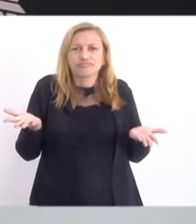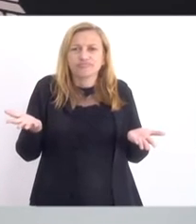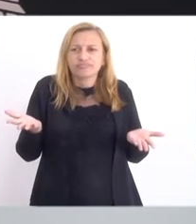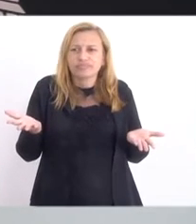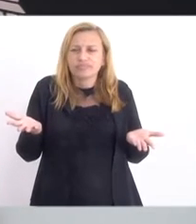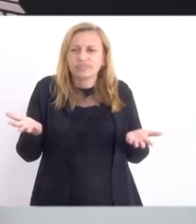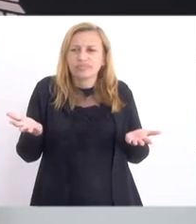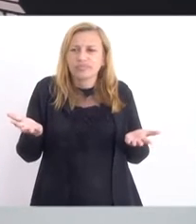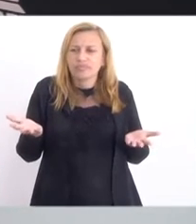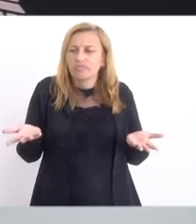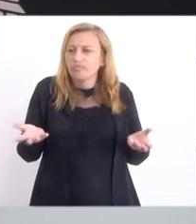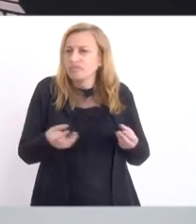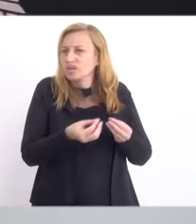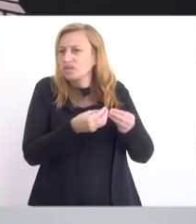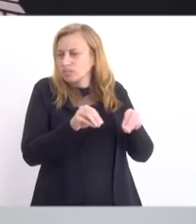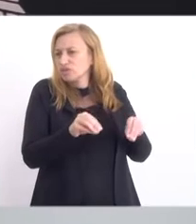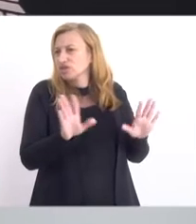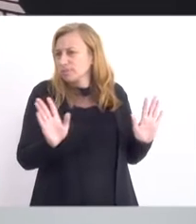Então, prejudicabilidade.